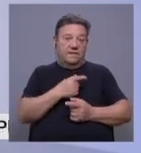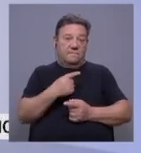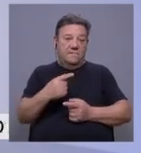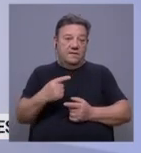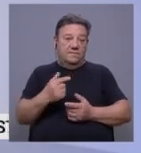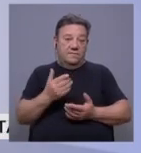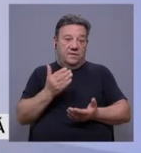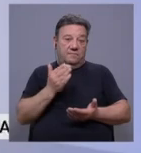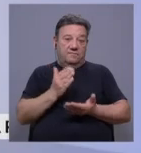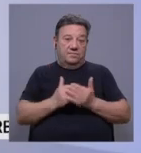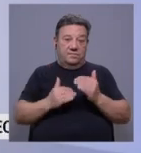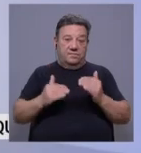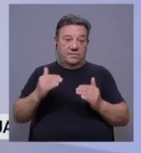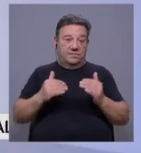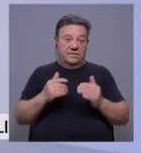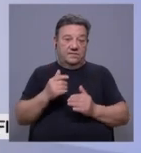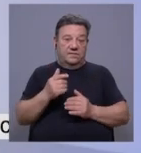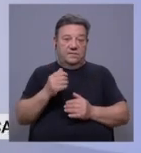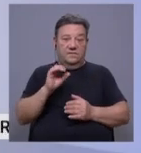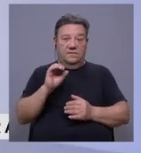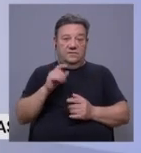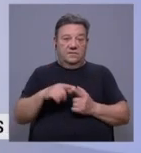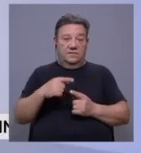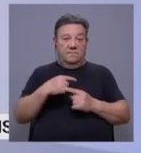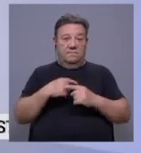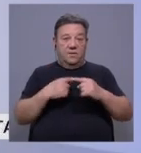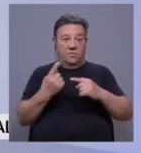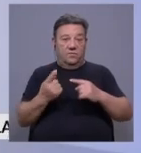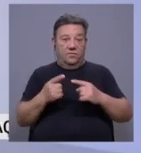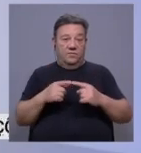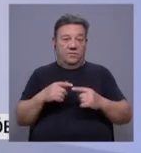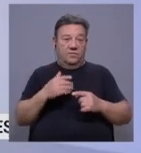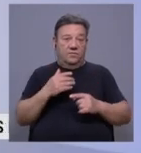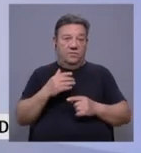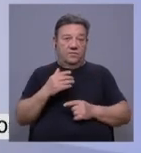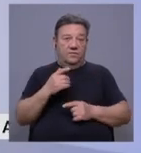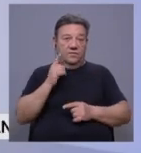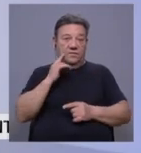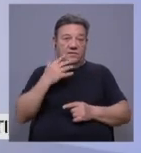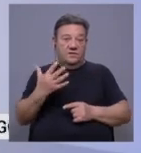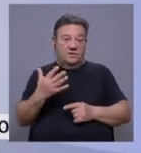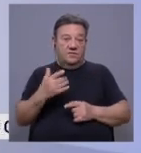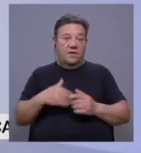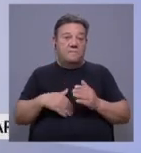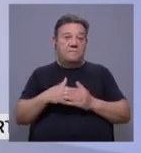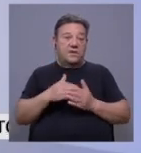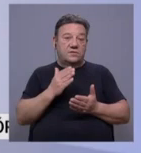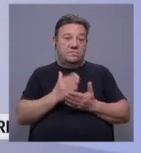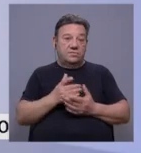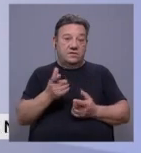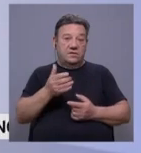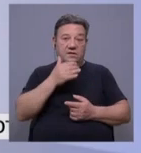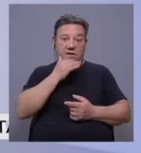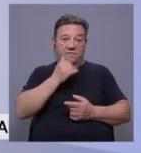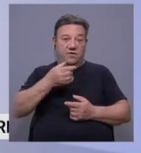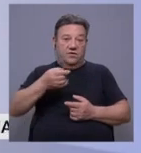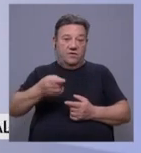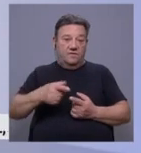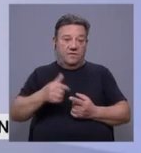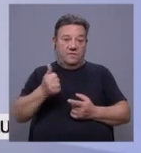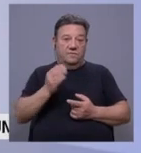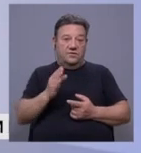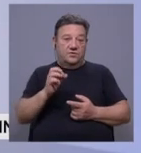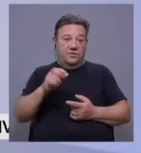mínimas a variar entre os menos 1 e os 5 graus e temperaturas máximas Évora com 9 graus,